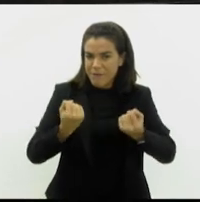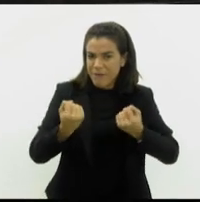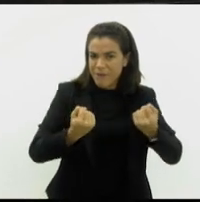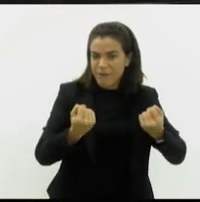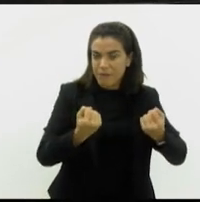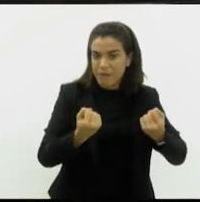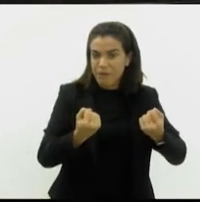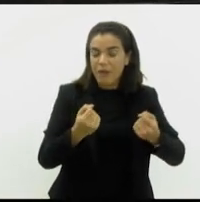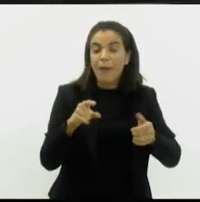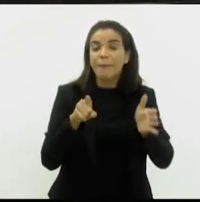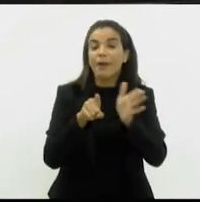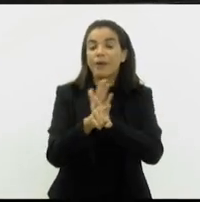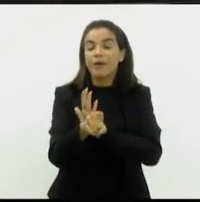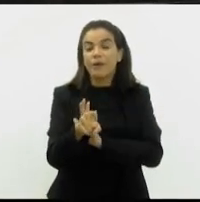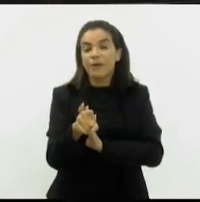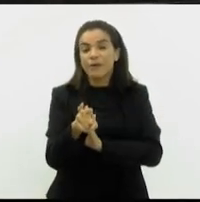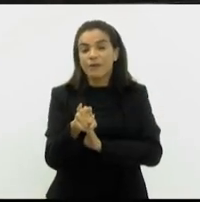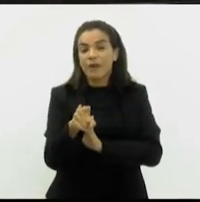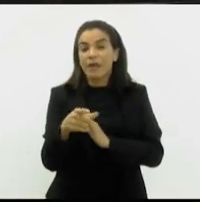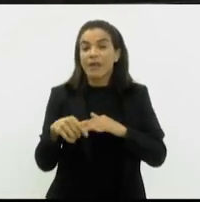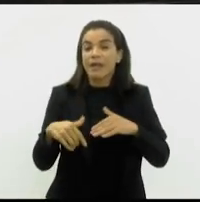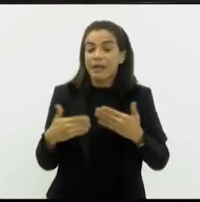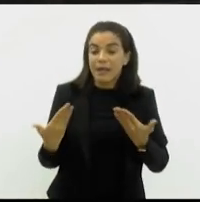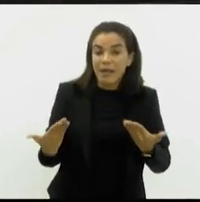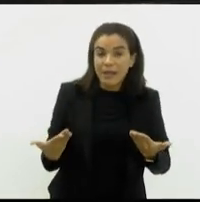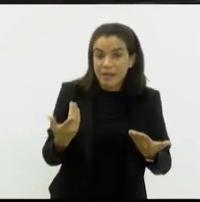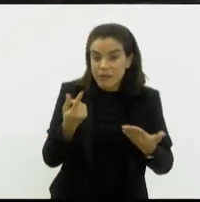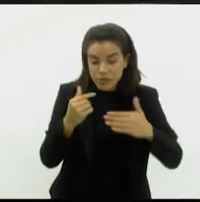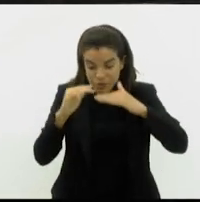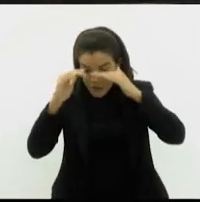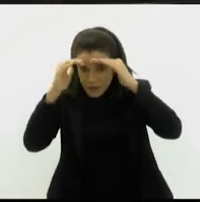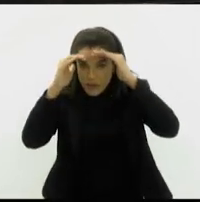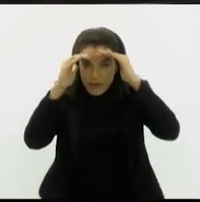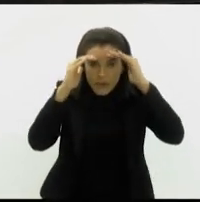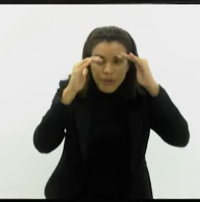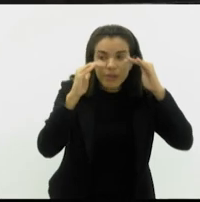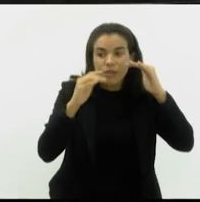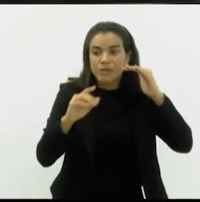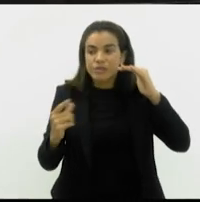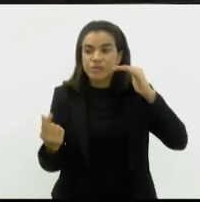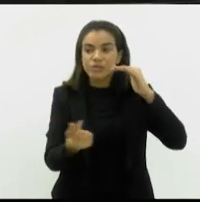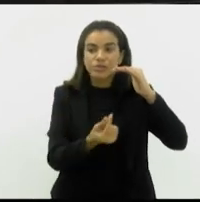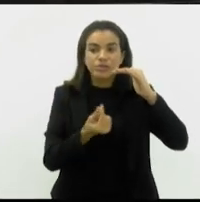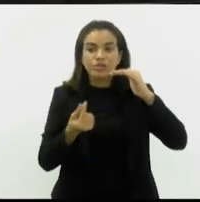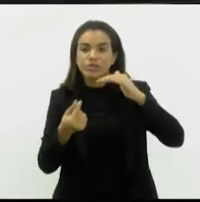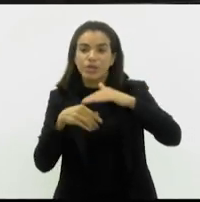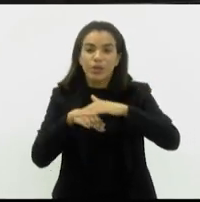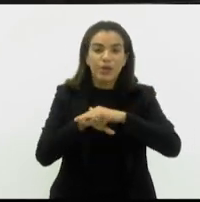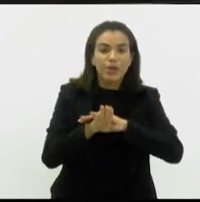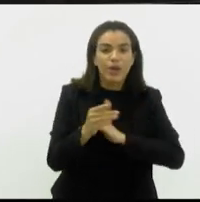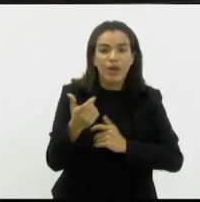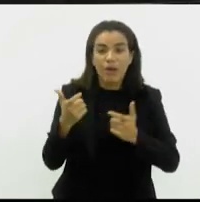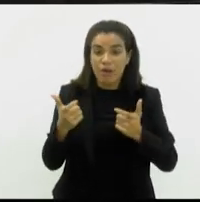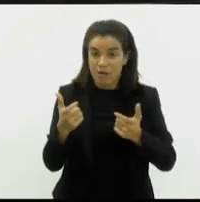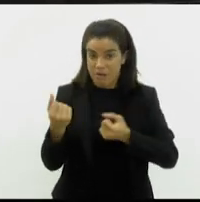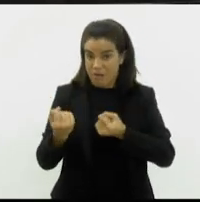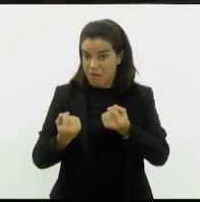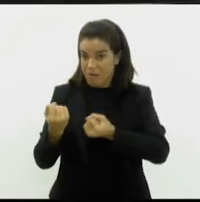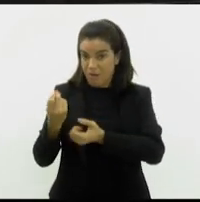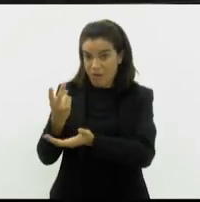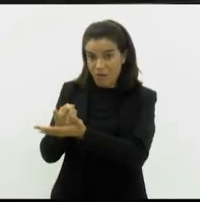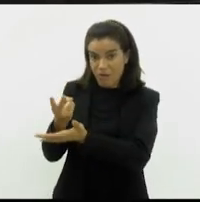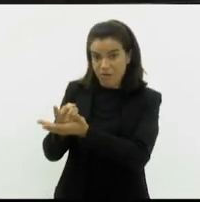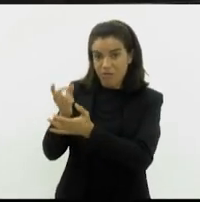E a pergunta que não quer calar, cadê o dinheiro? Foi colocado onde? Porque as viaturas continuam lá no